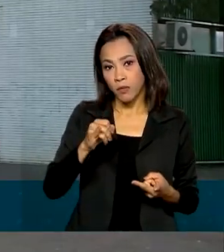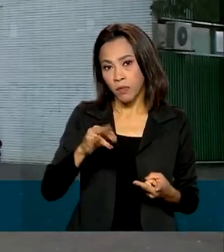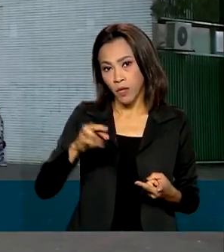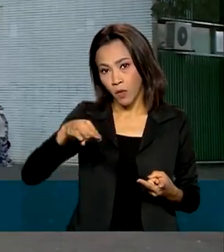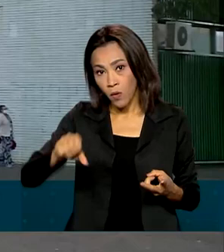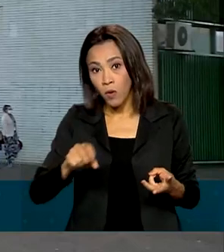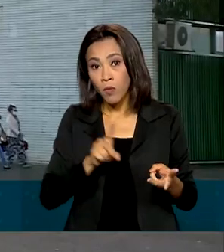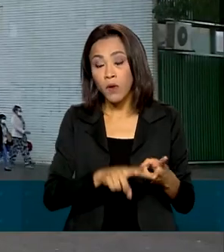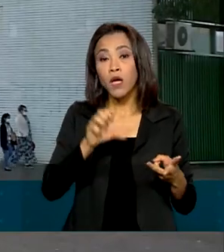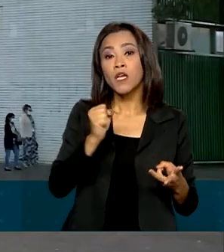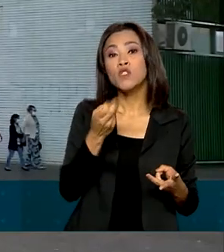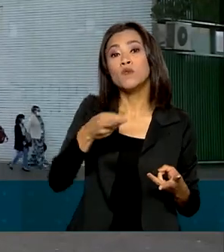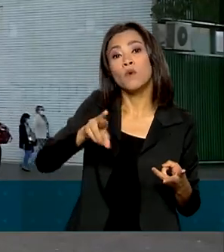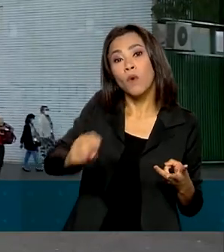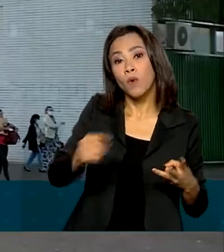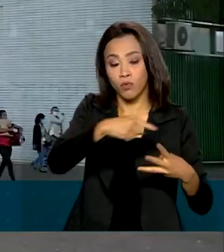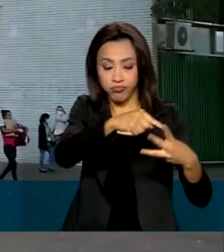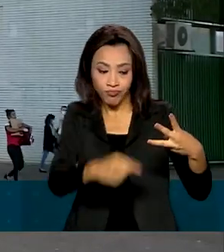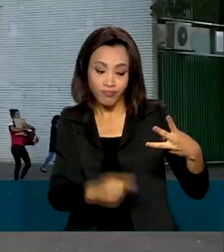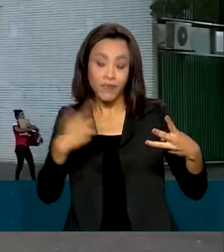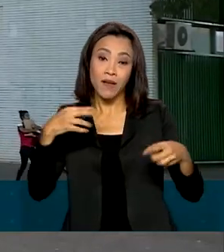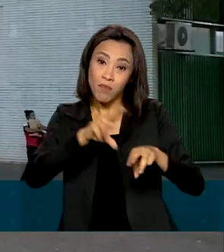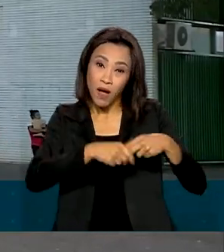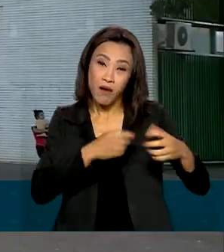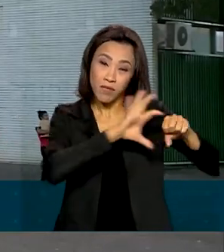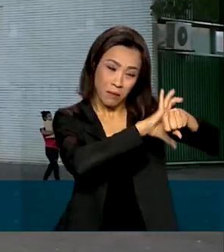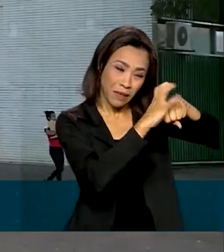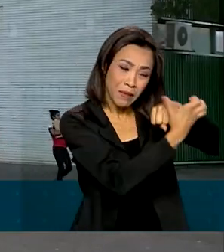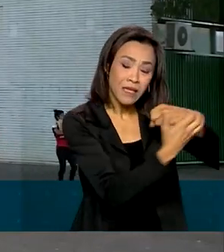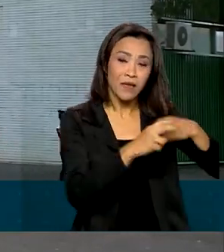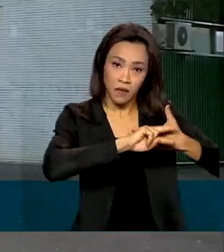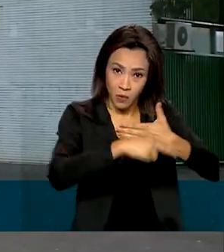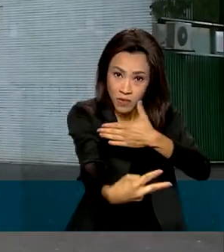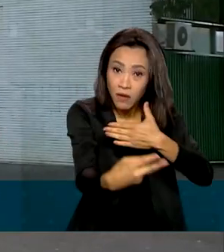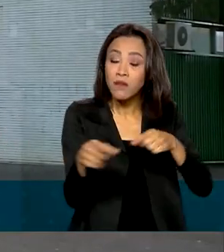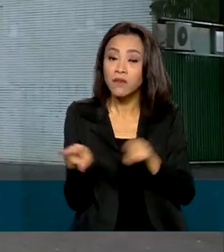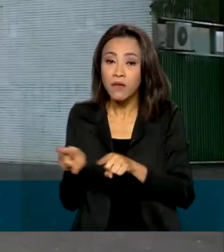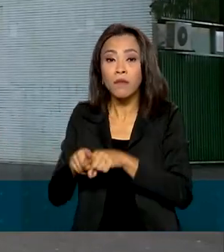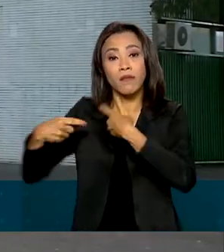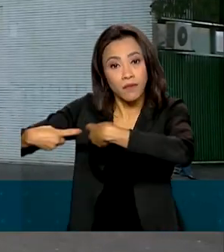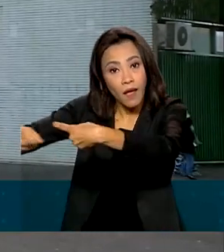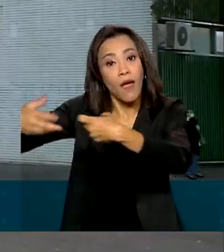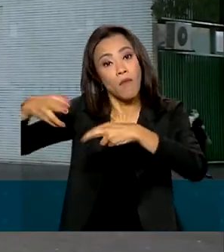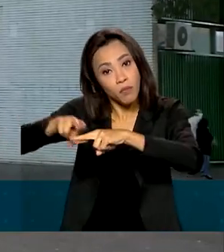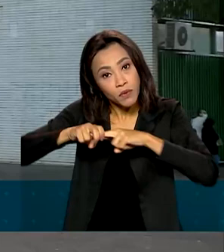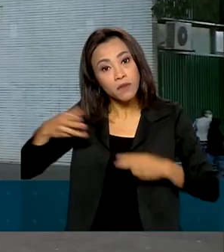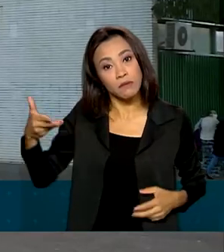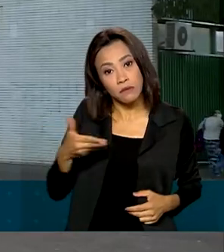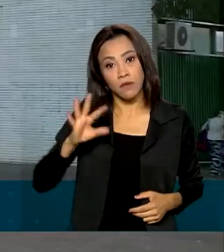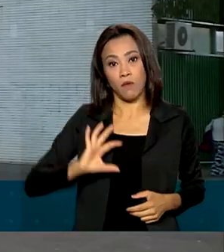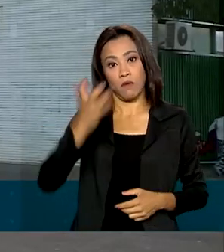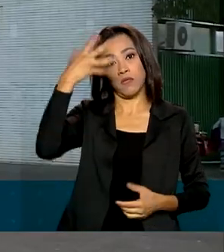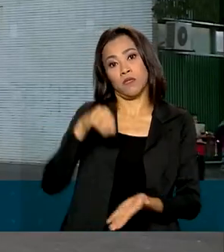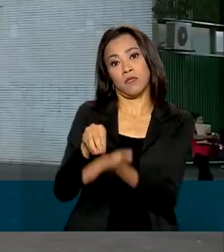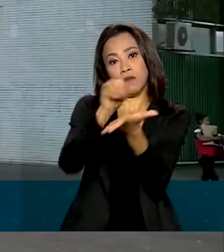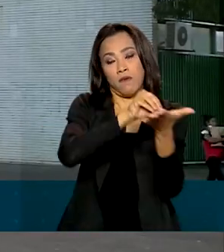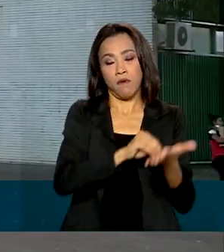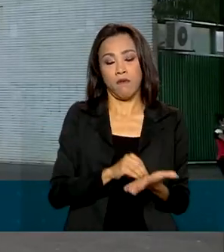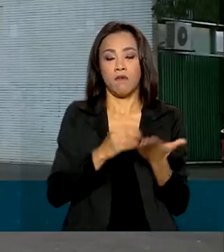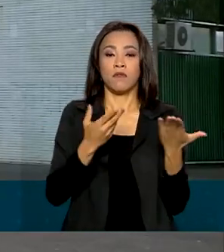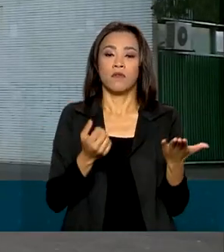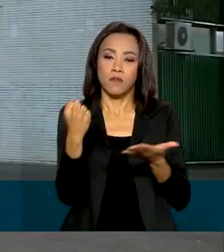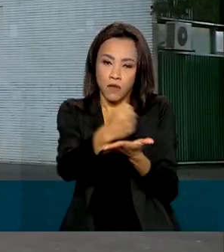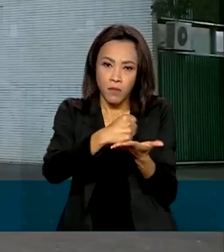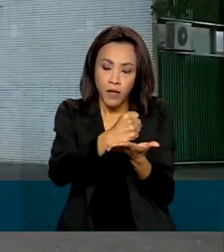da Covid-19 e a guerra entre a Rússia e a Ucrânia são alguns dos motivos. Por isso, o Ministério da Saúde